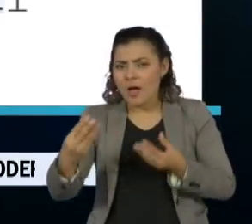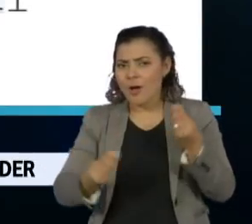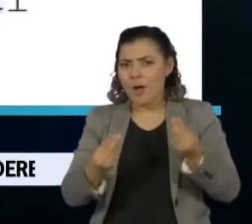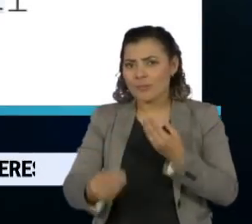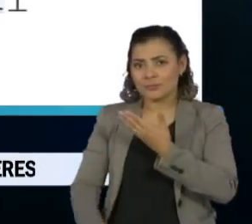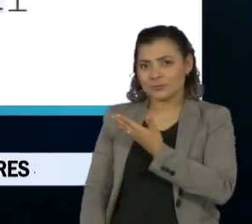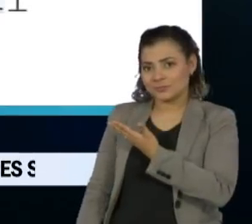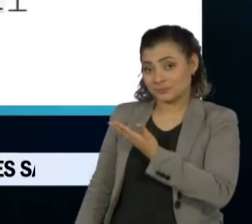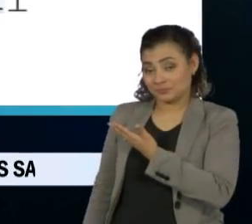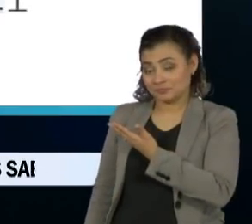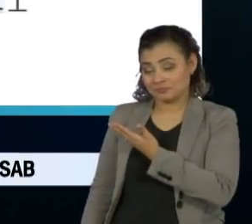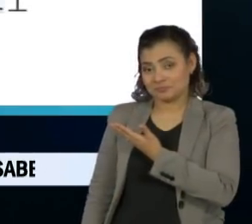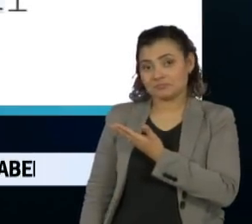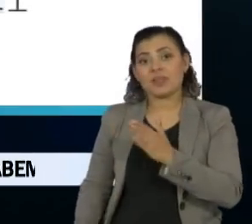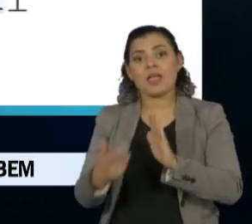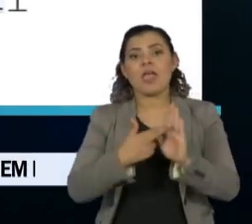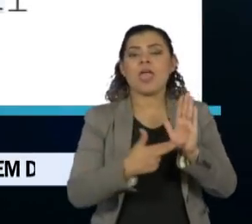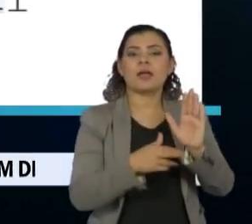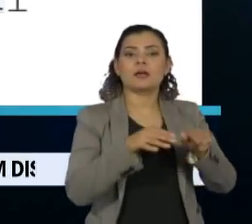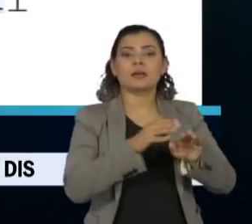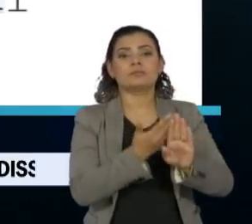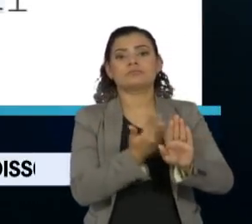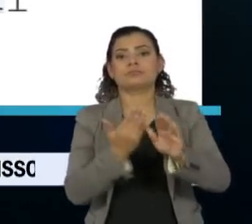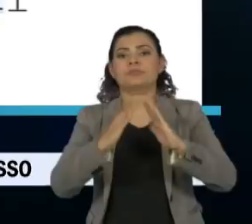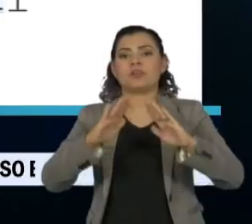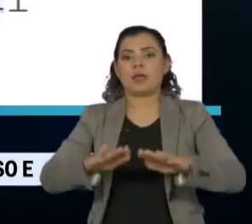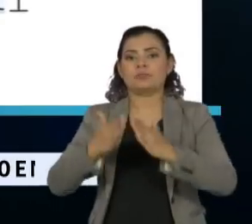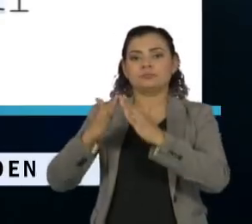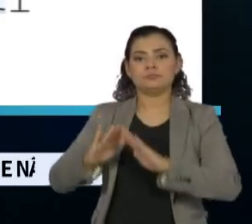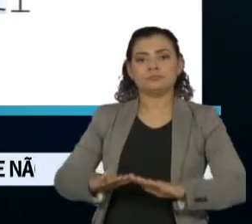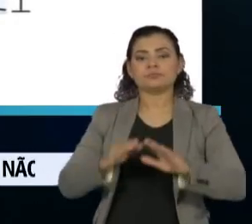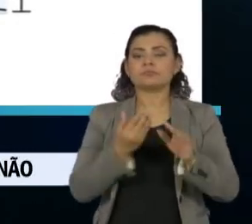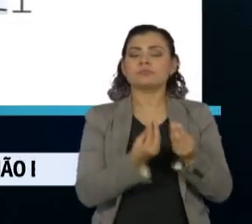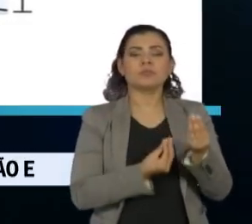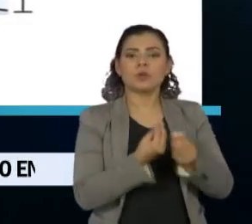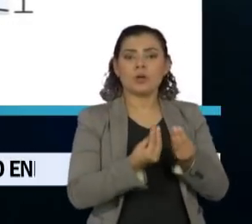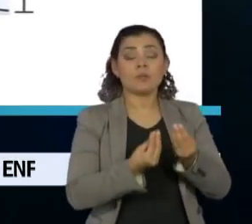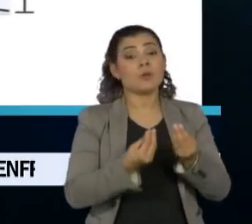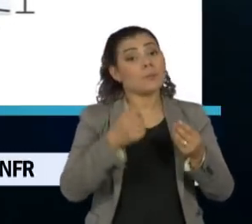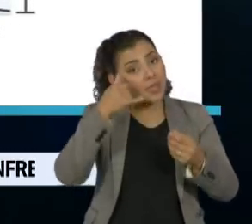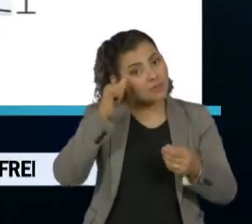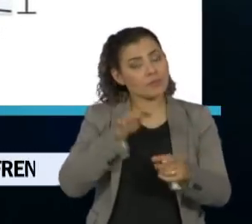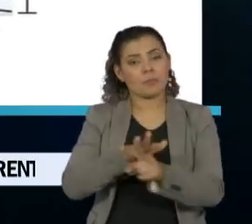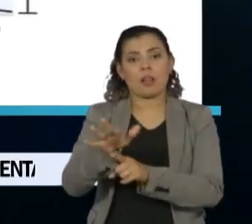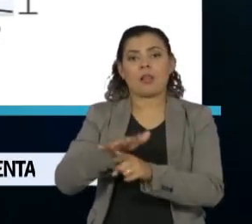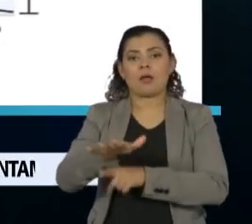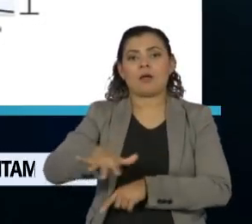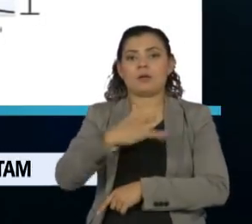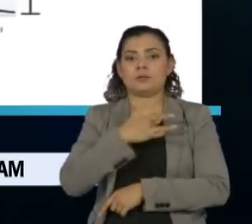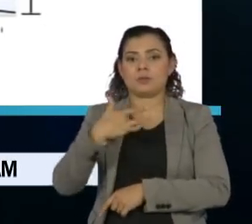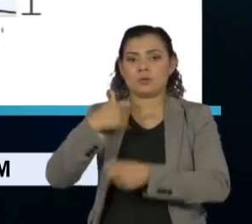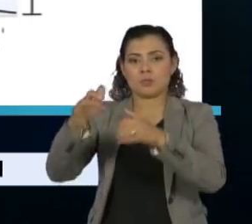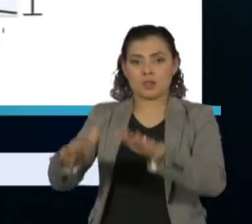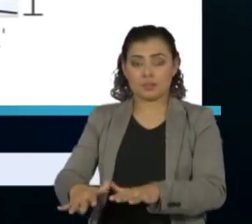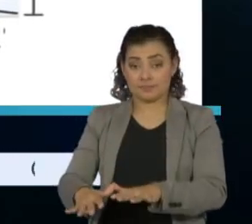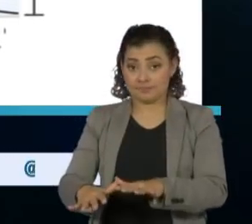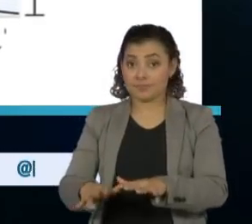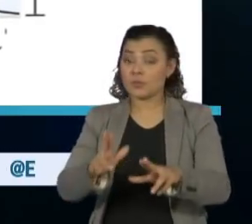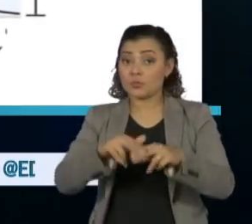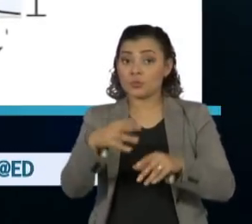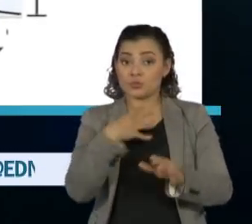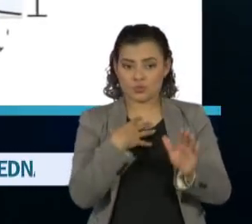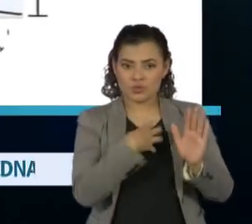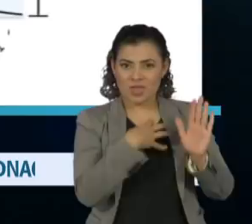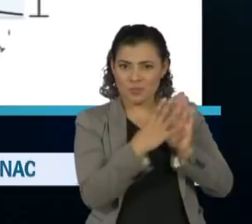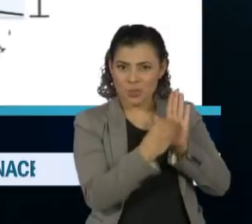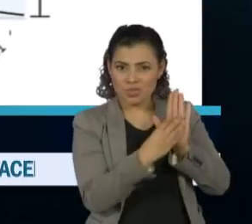intensidade o protocolo de distanciamento deve ser implantado para não colapsar o sistema de saúde. O modelo leva em